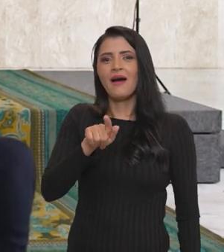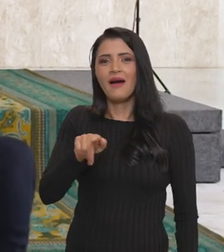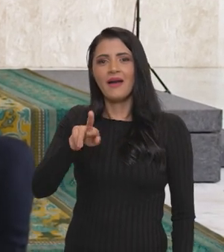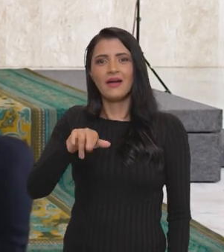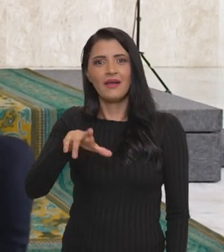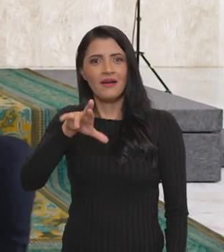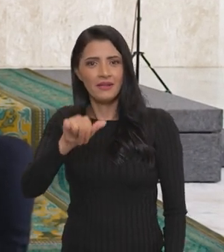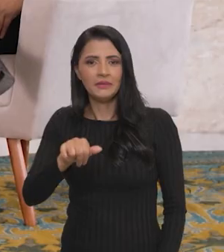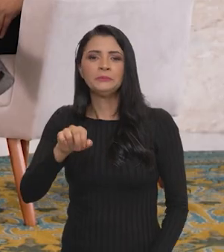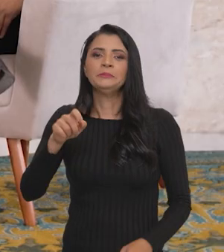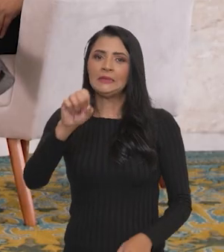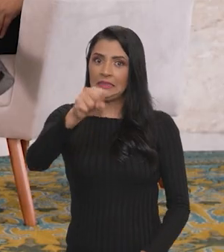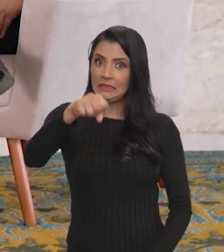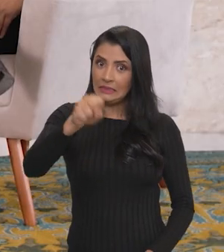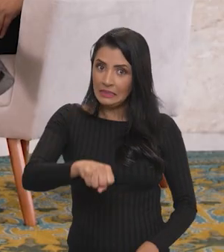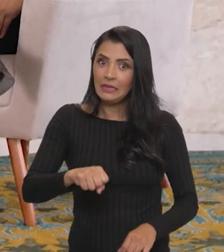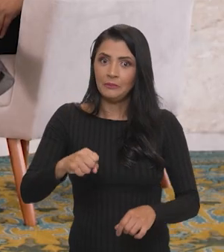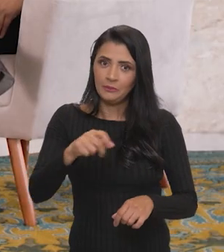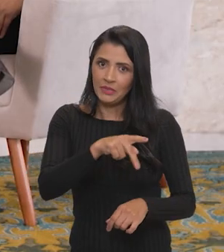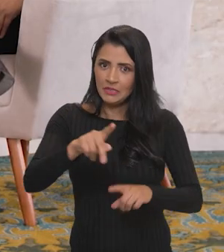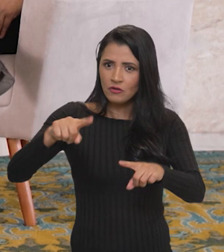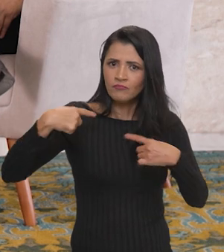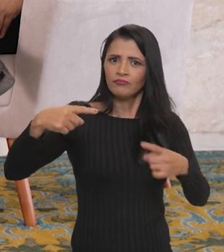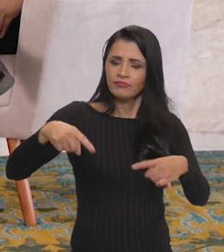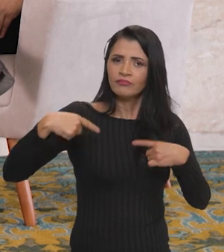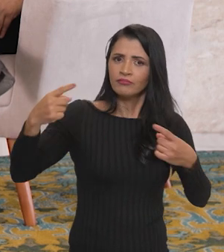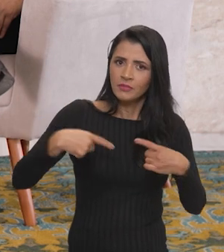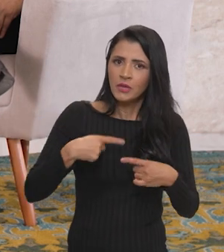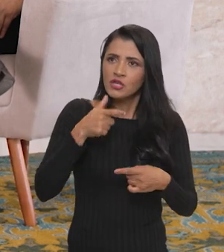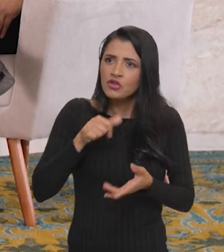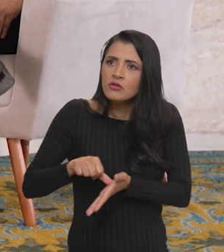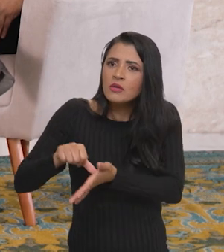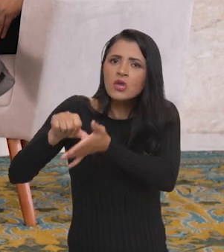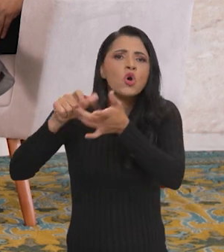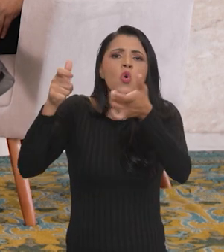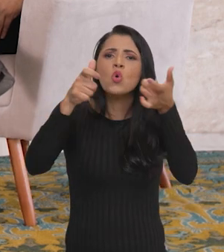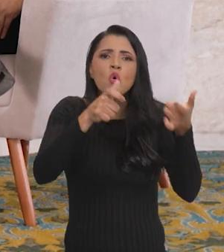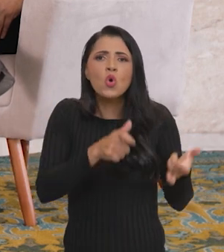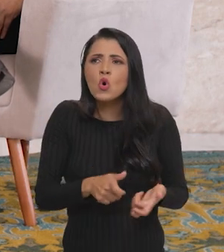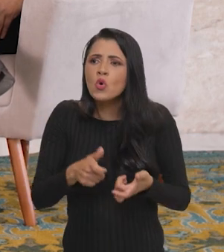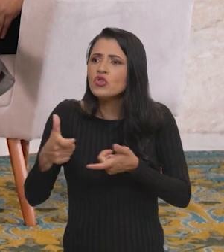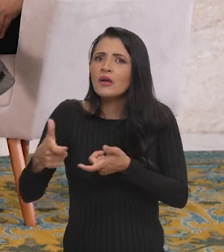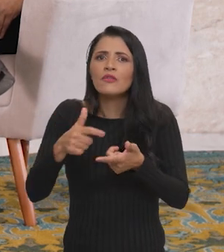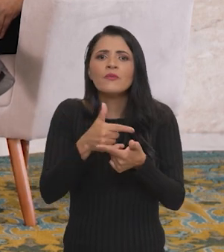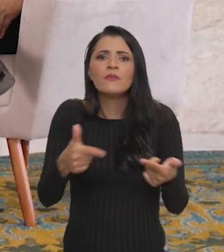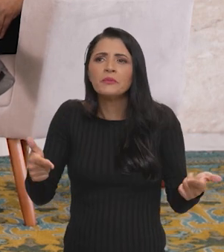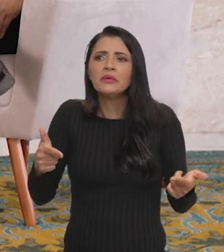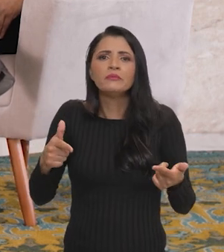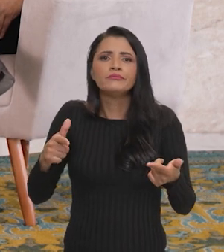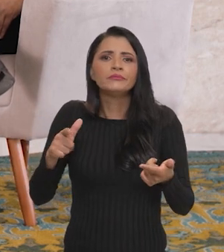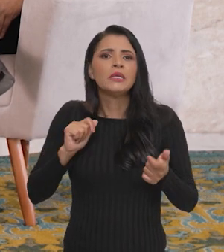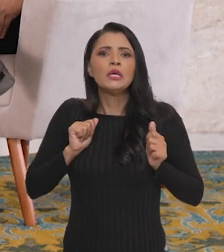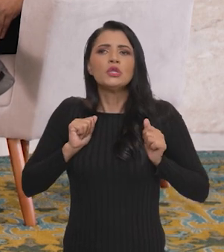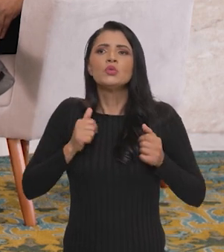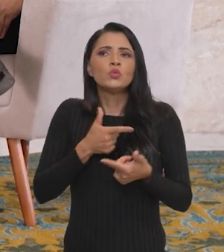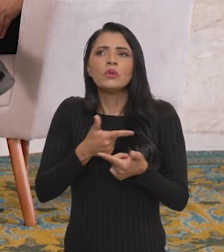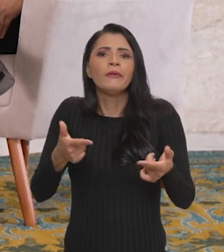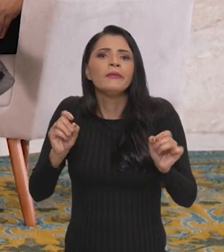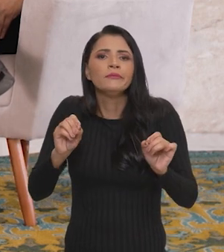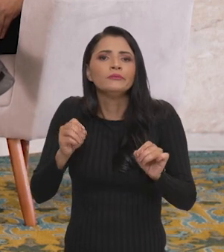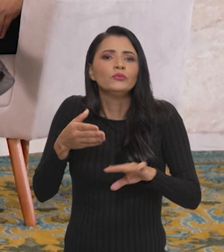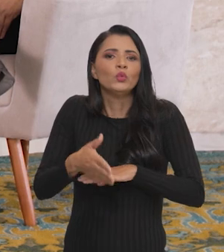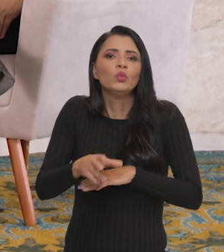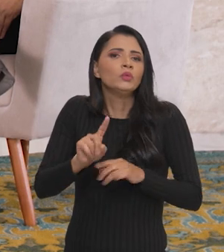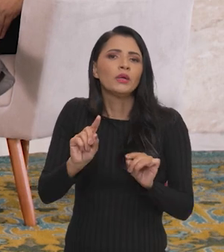tem nos desafiado a conseguir fazer um mapeamento das áreas rurais devolutas que estão nesse país. Então, a gente vai